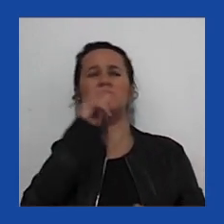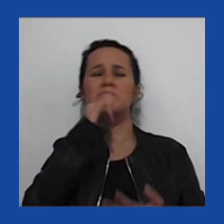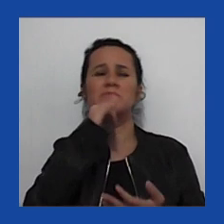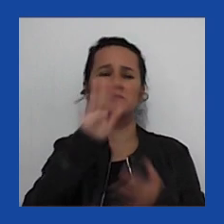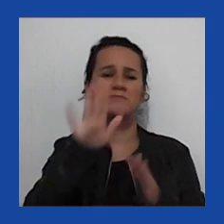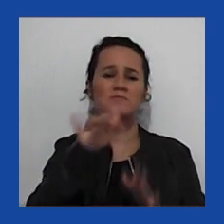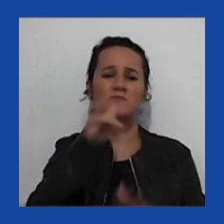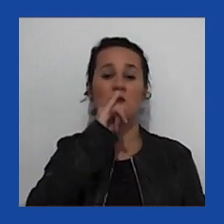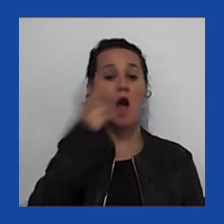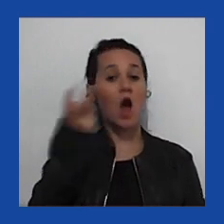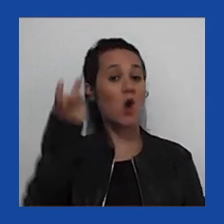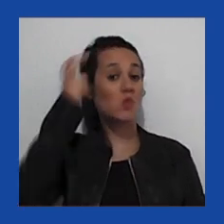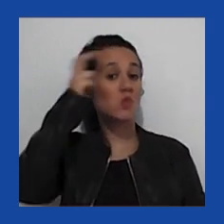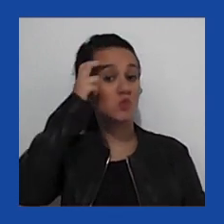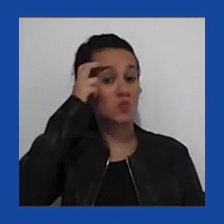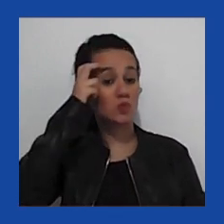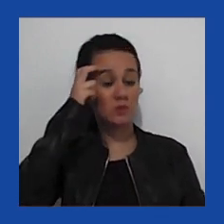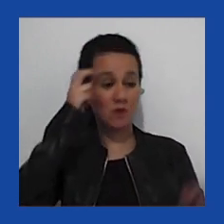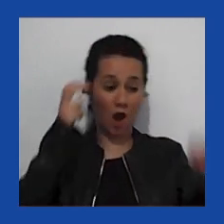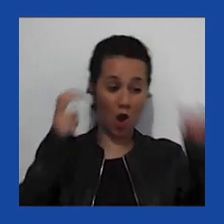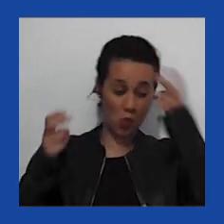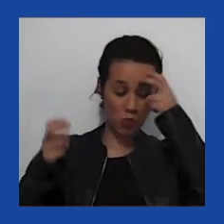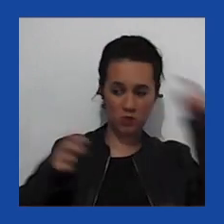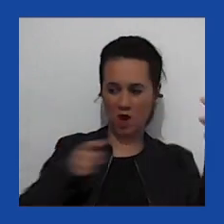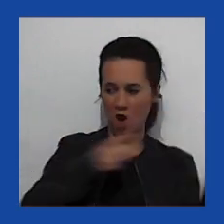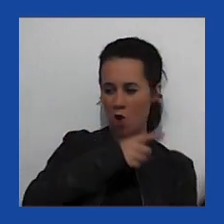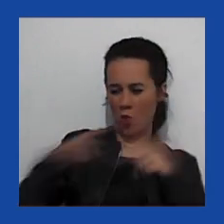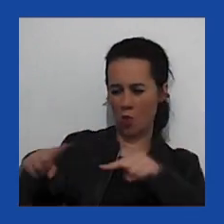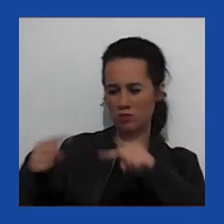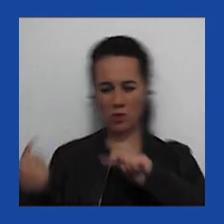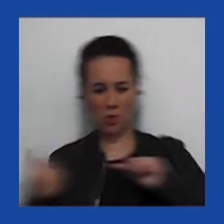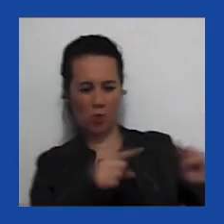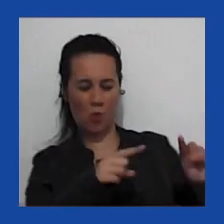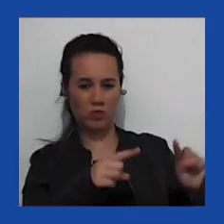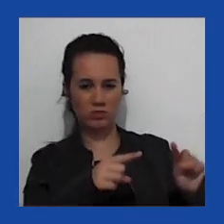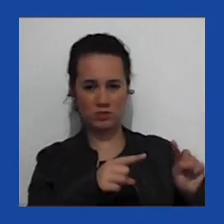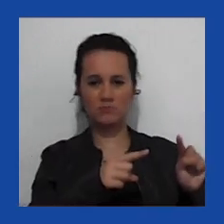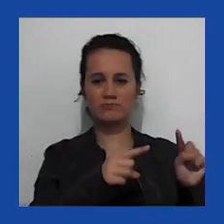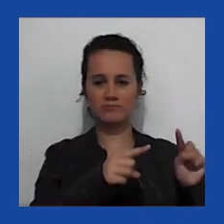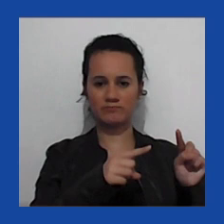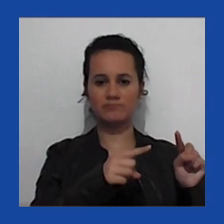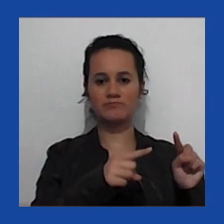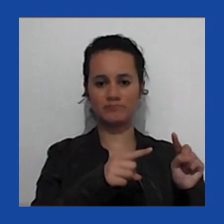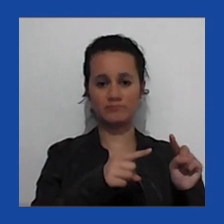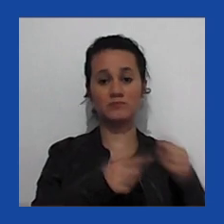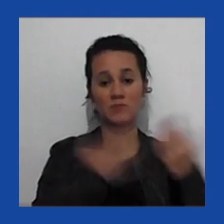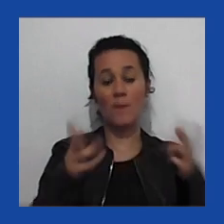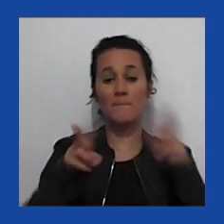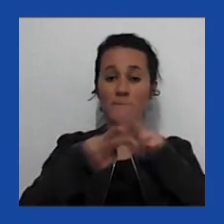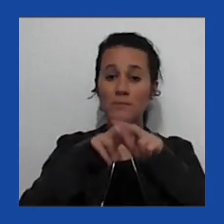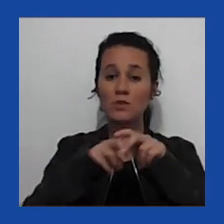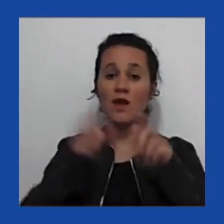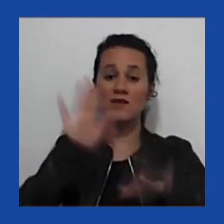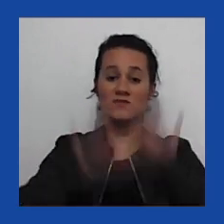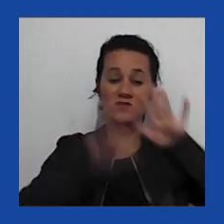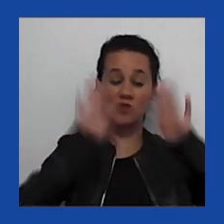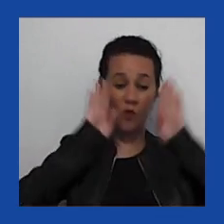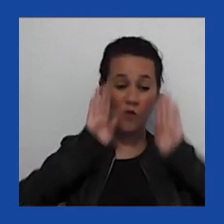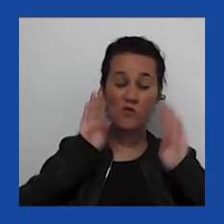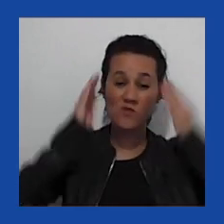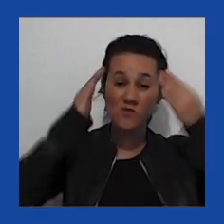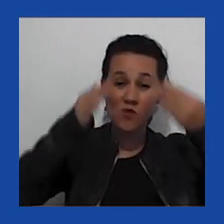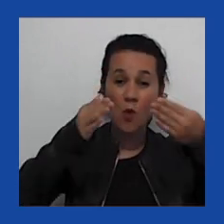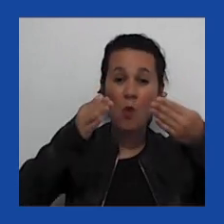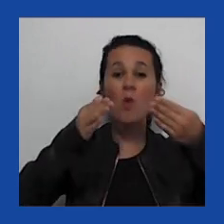cultura contra a contracultura, se isso faz sentido. Por isso, muitas vezes, o foco, o alvo